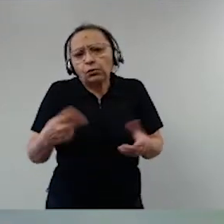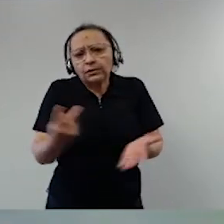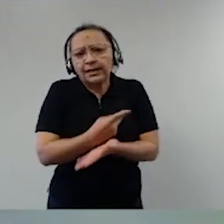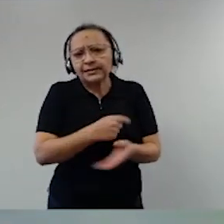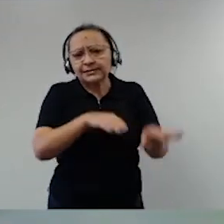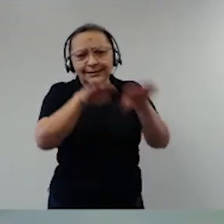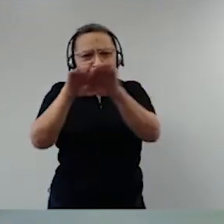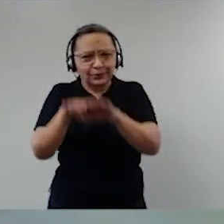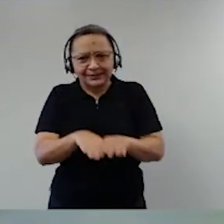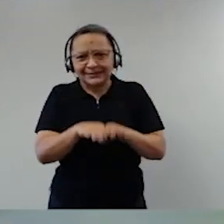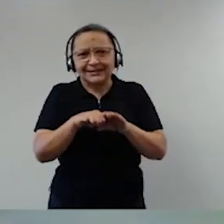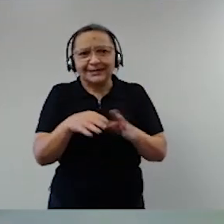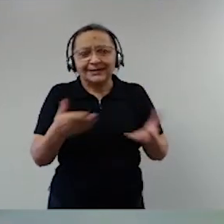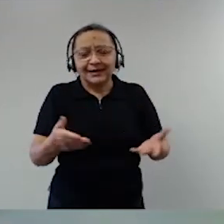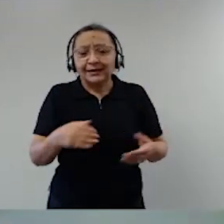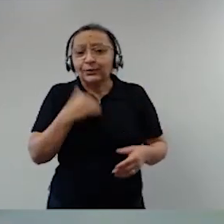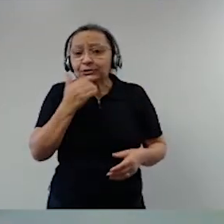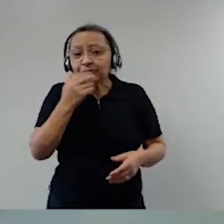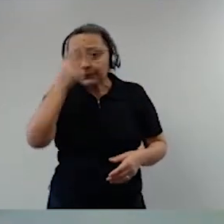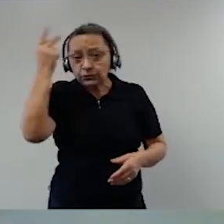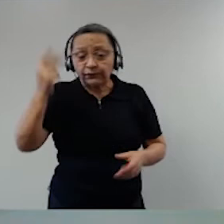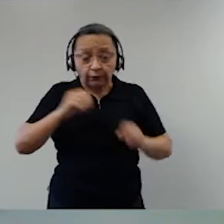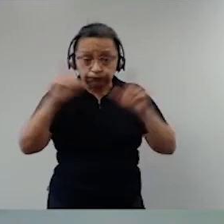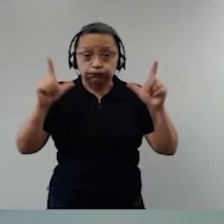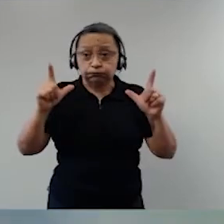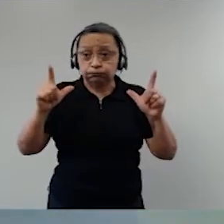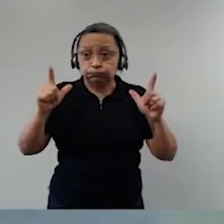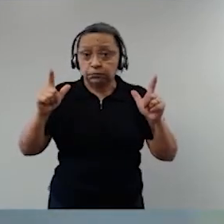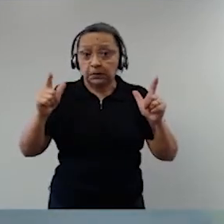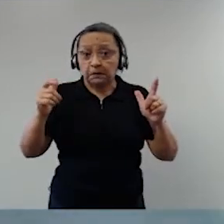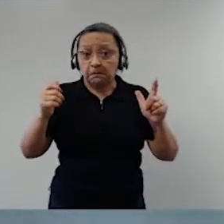Não adianta o pessoal se afobar e querer soluções.